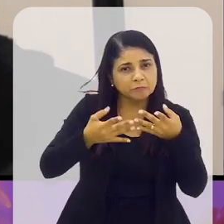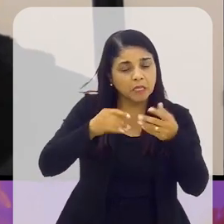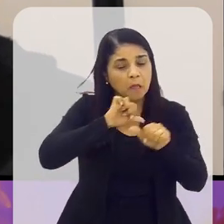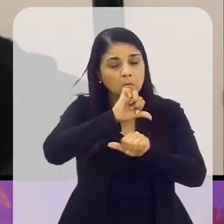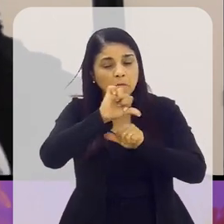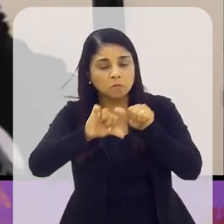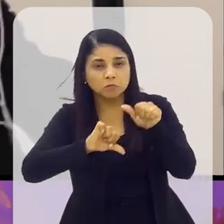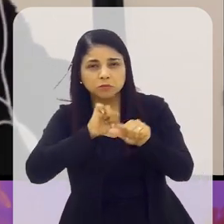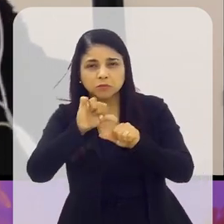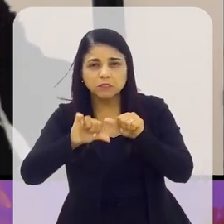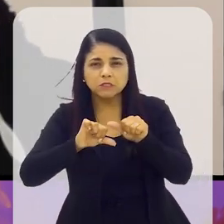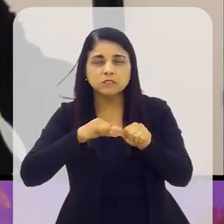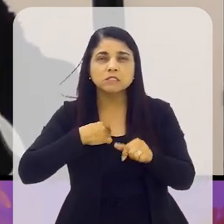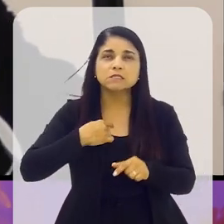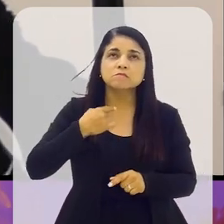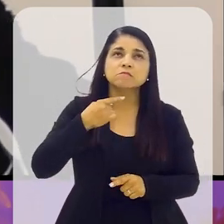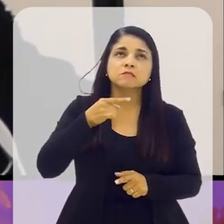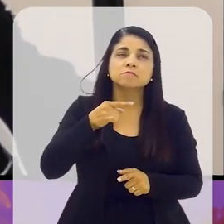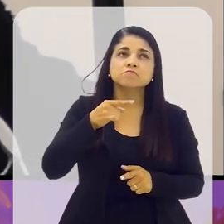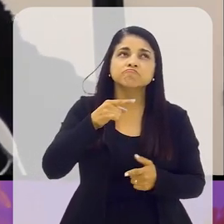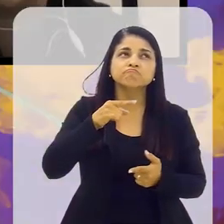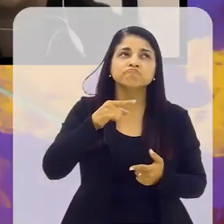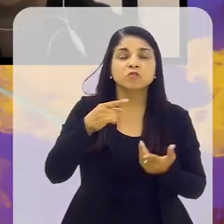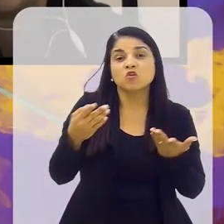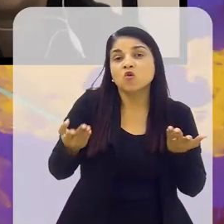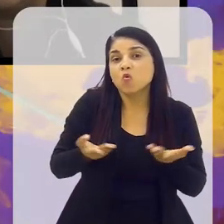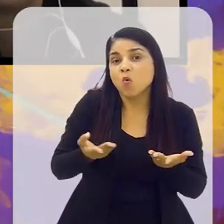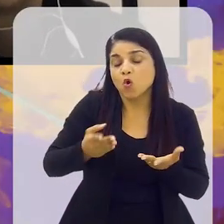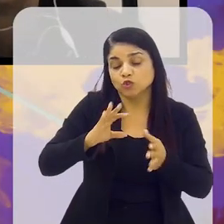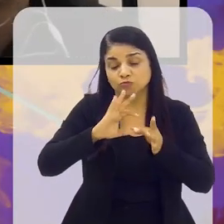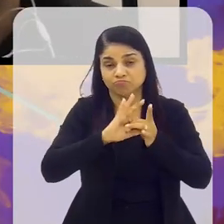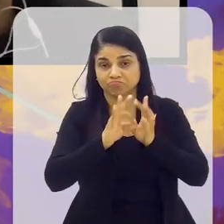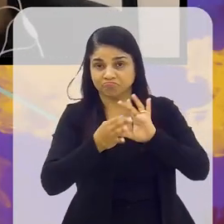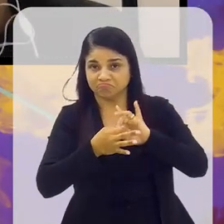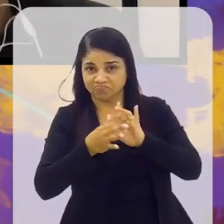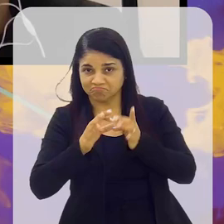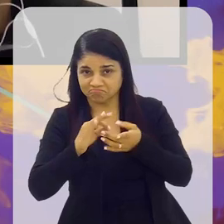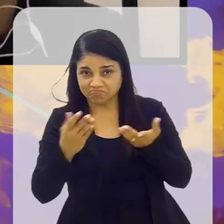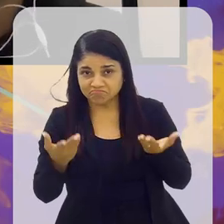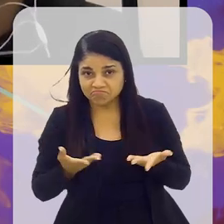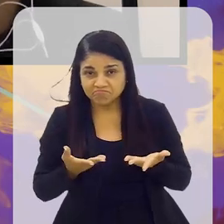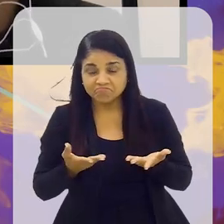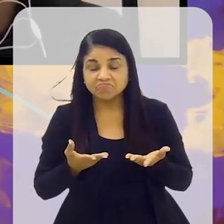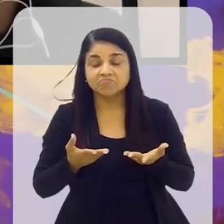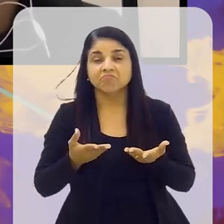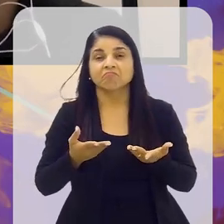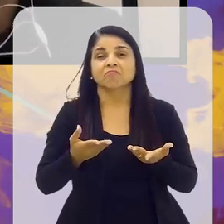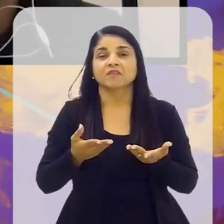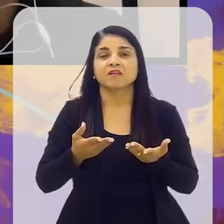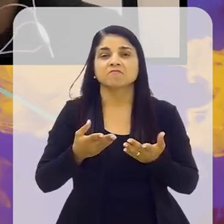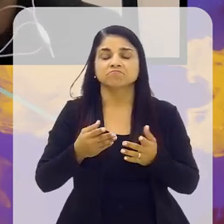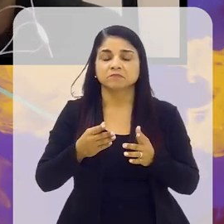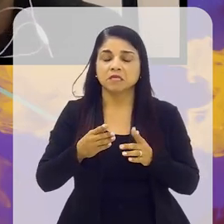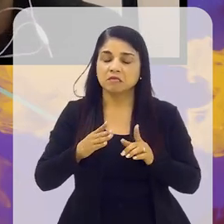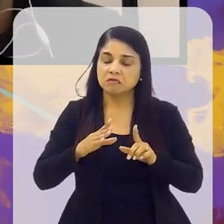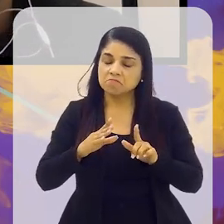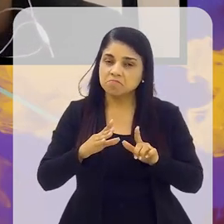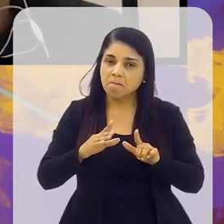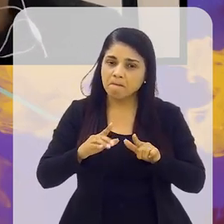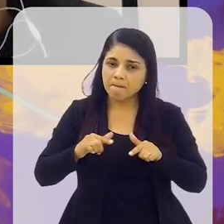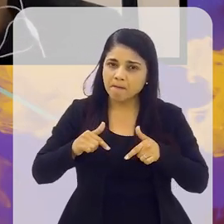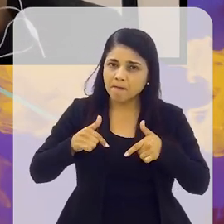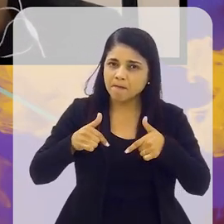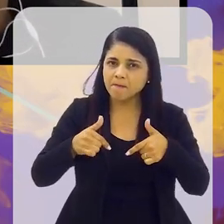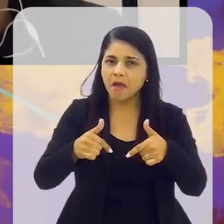mudança e que talvez a gente possa pensar para o contexto atual, né? Por exemplo, uma das coisas que podem ter intensificado a violência